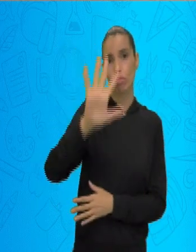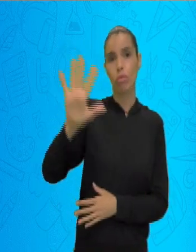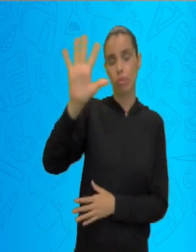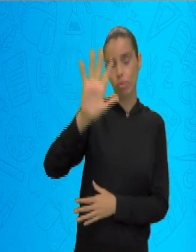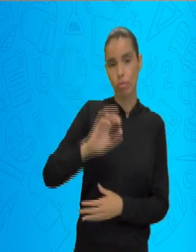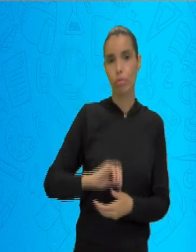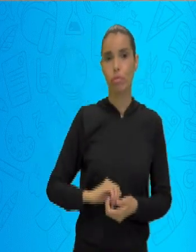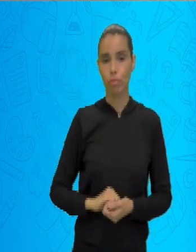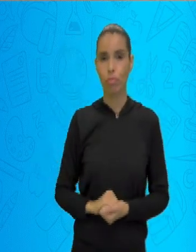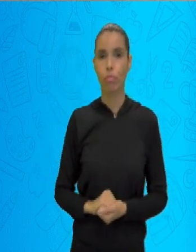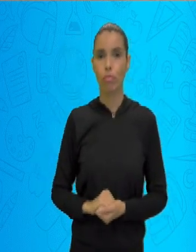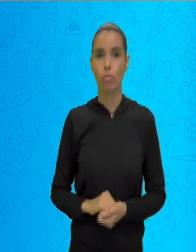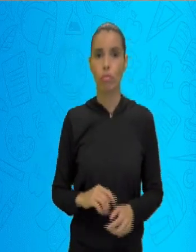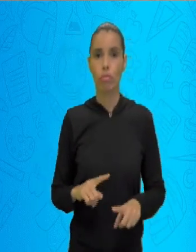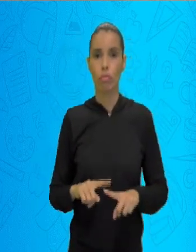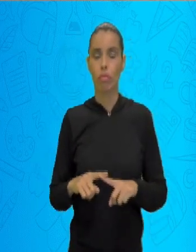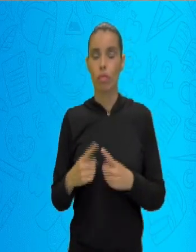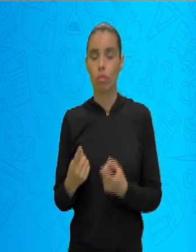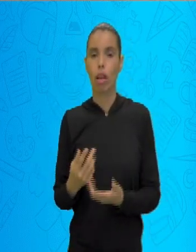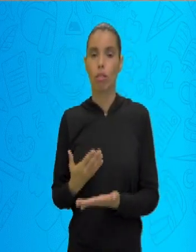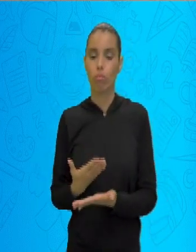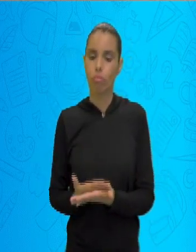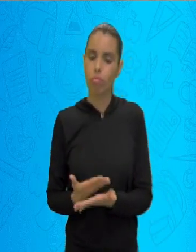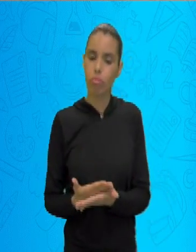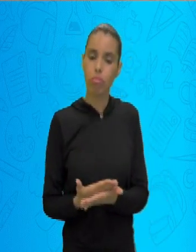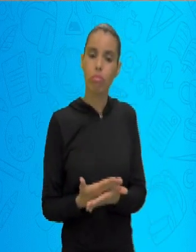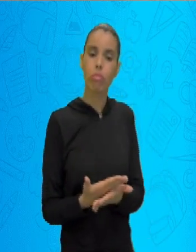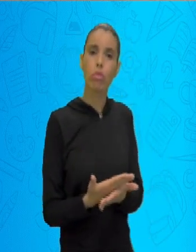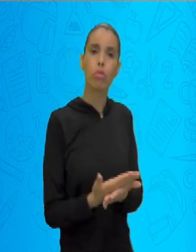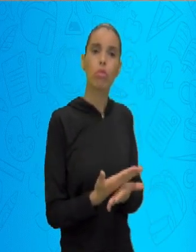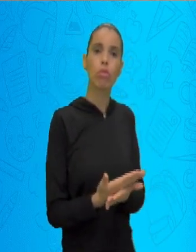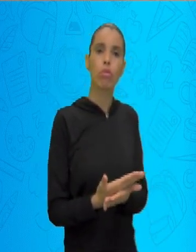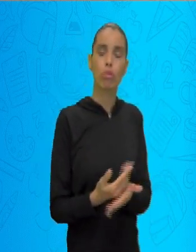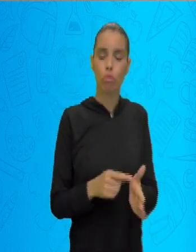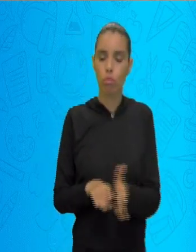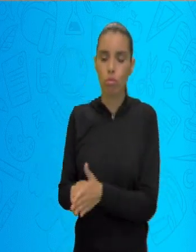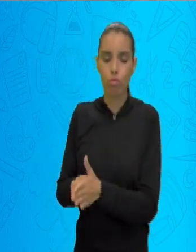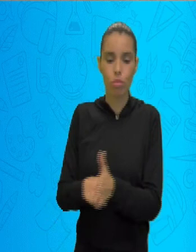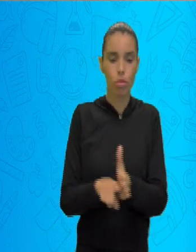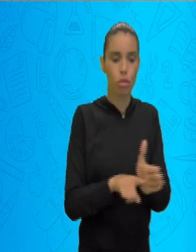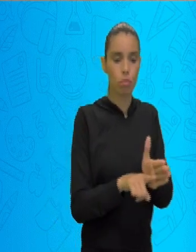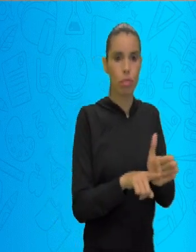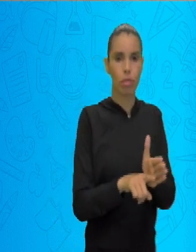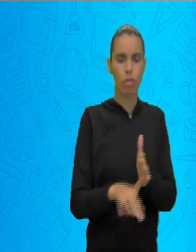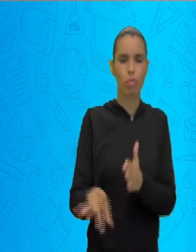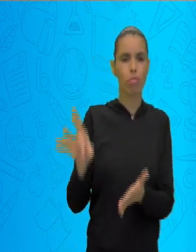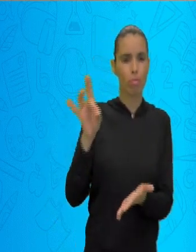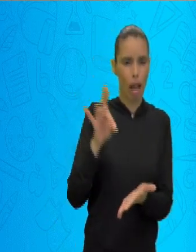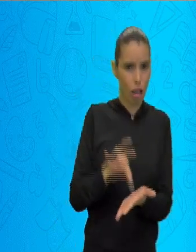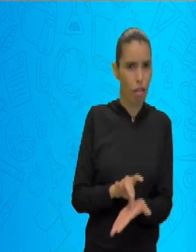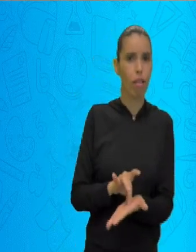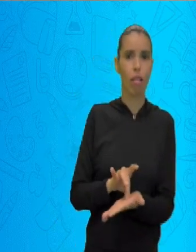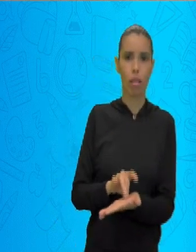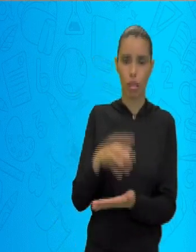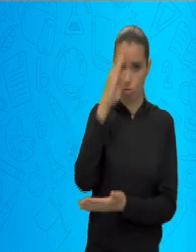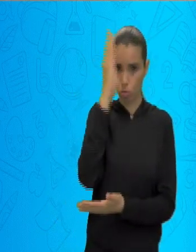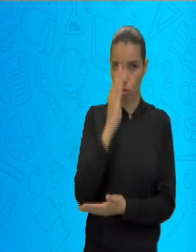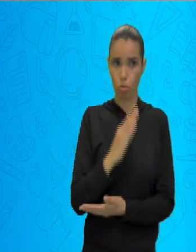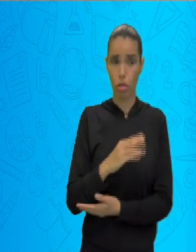no estudo da realidade socioeconômica, o Norte de Minas é tão seco